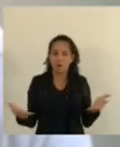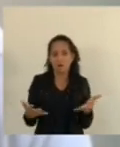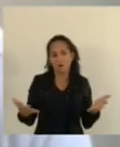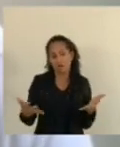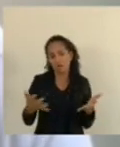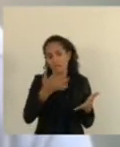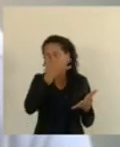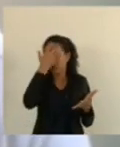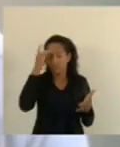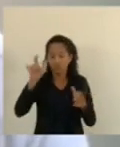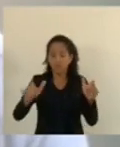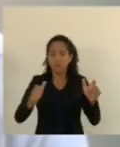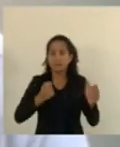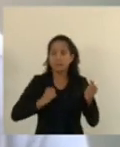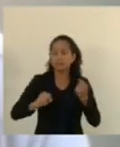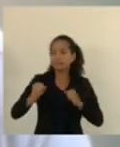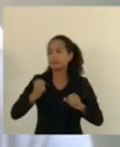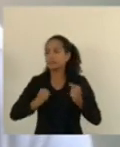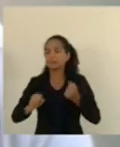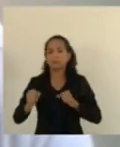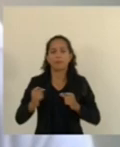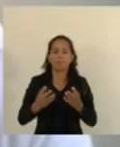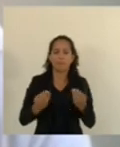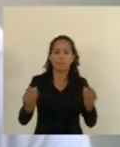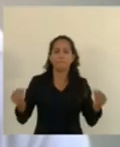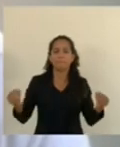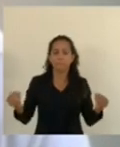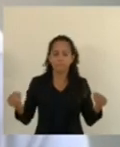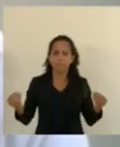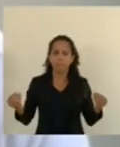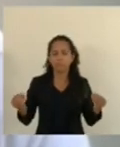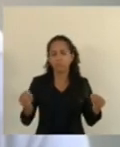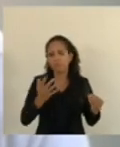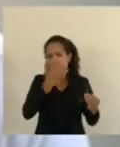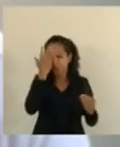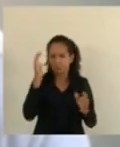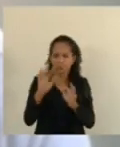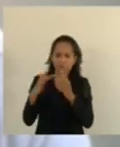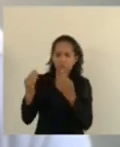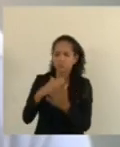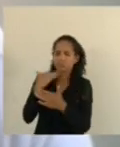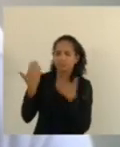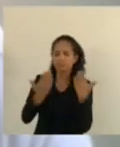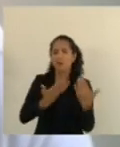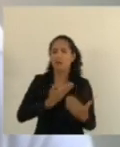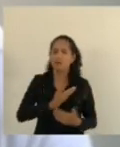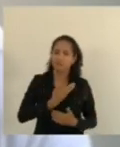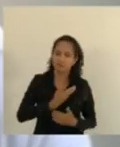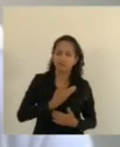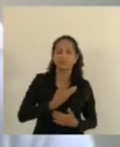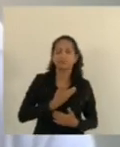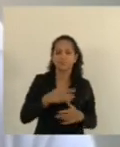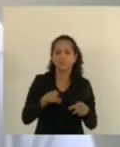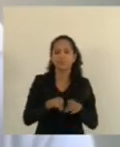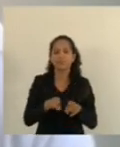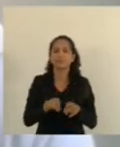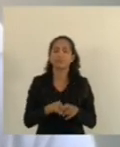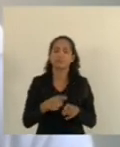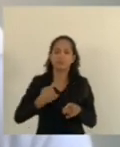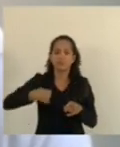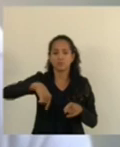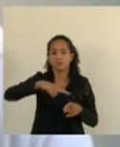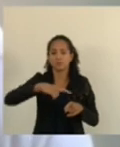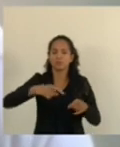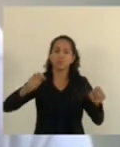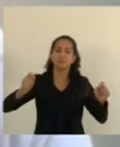pessoas estão desesperadas, muitos entes queridos foram perdidos, amigos, familiares, e nós temos